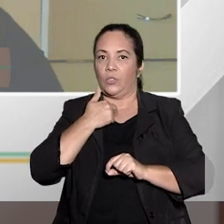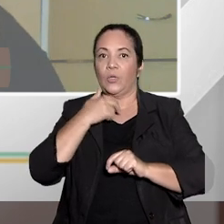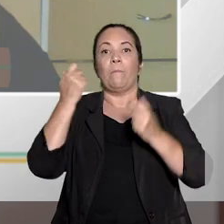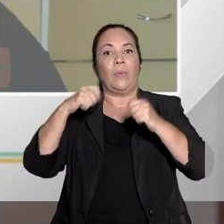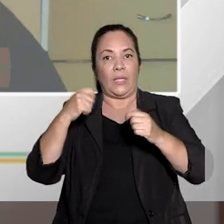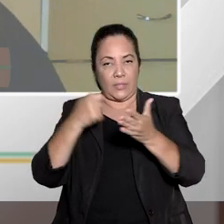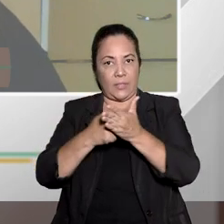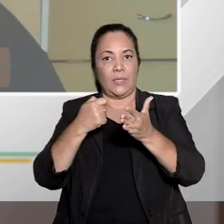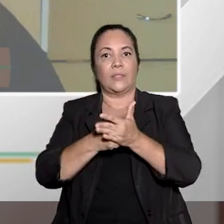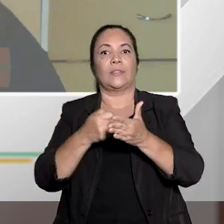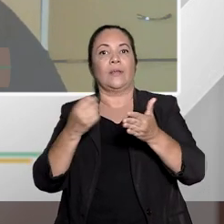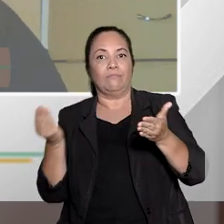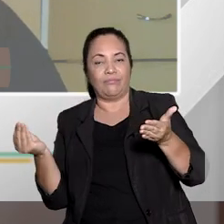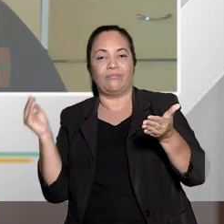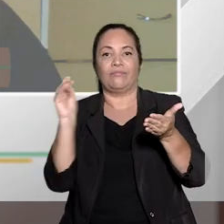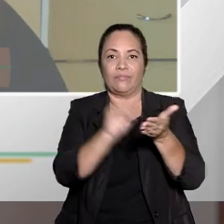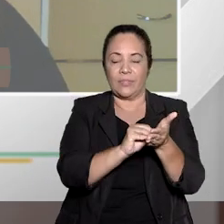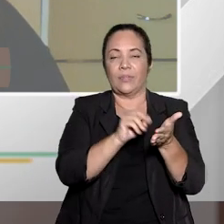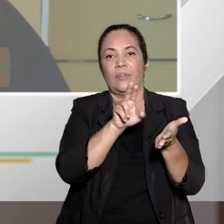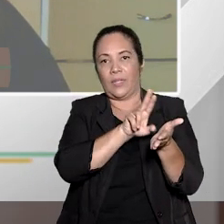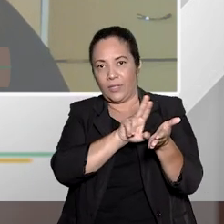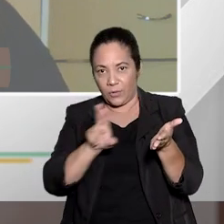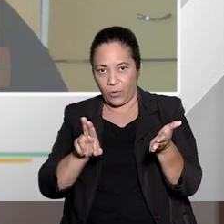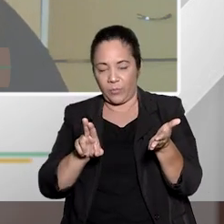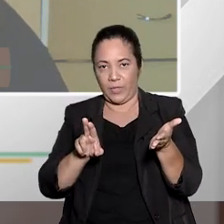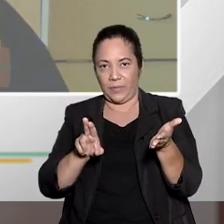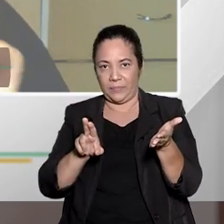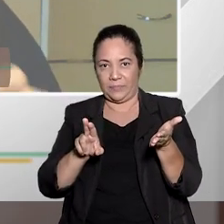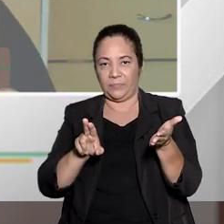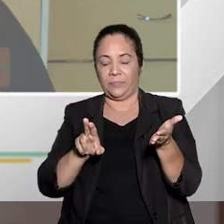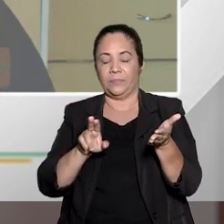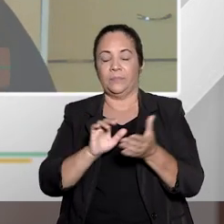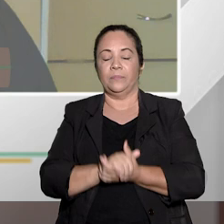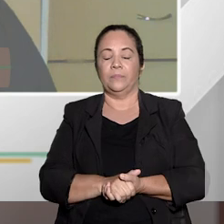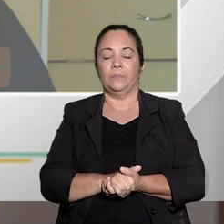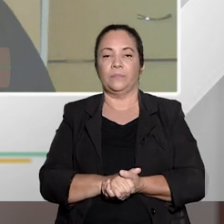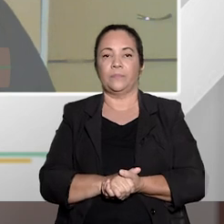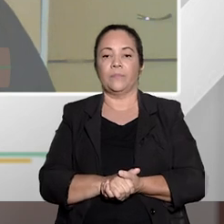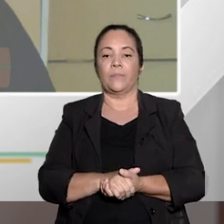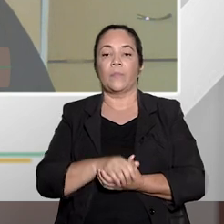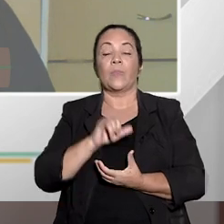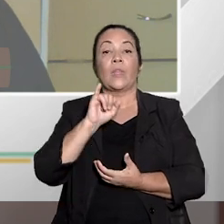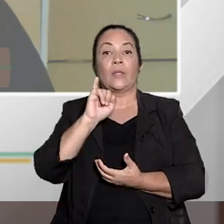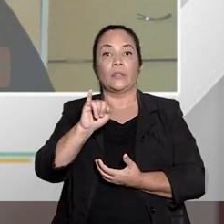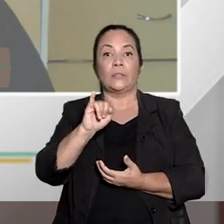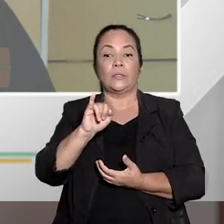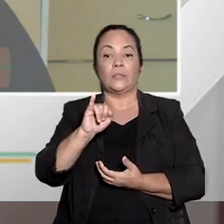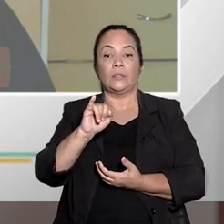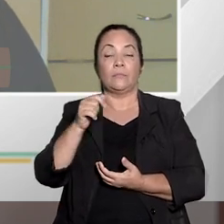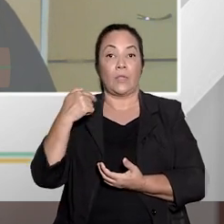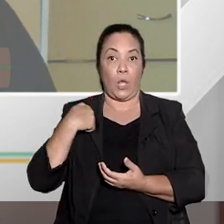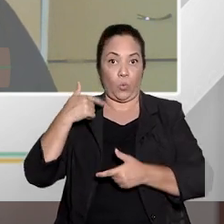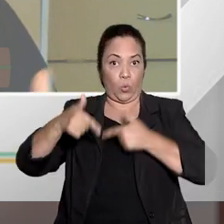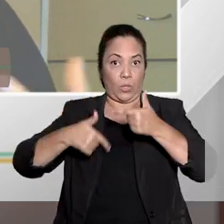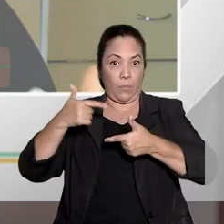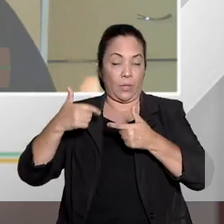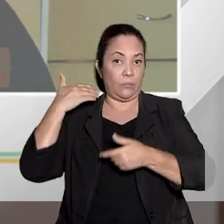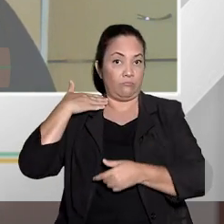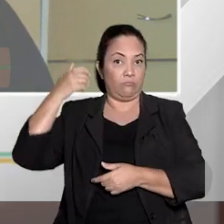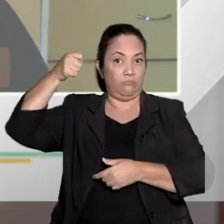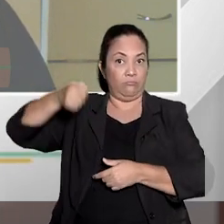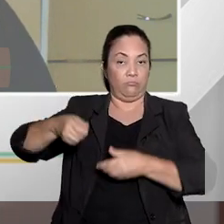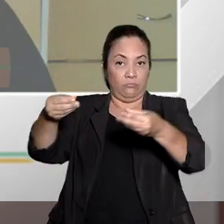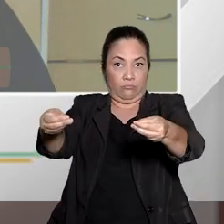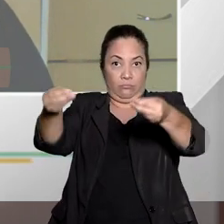Porém, tem um detalhe aqui. Se eu recebo como magistrada, como juíza,